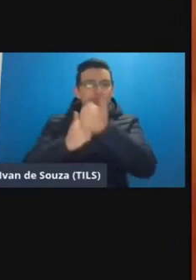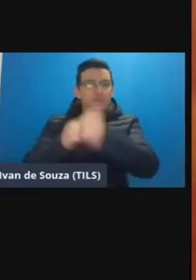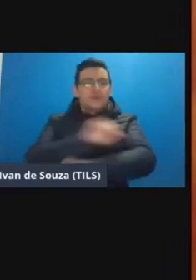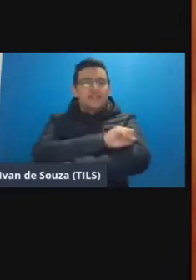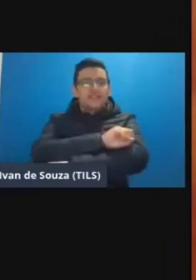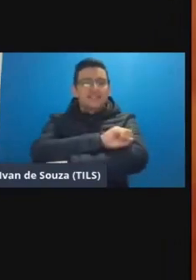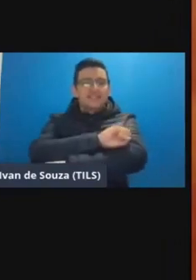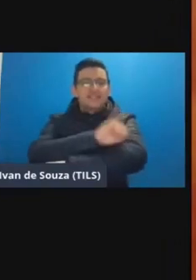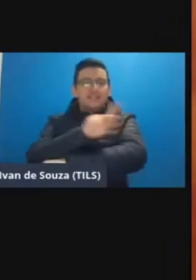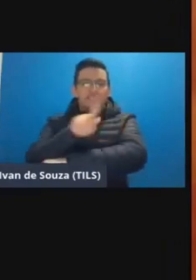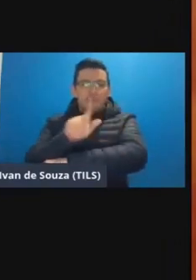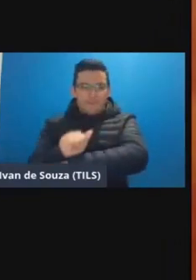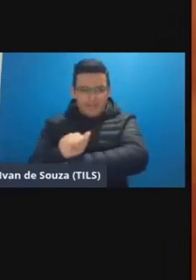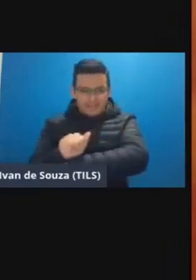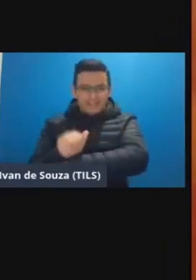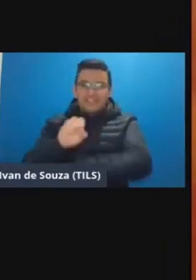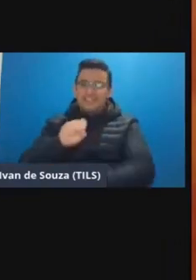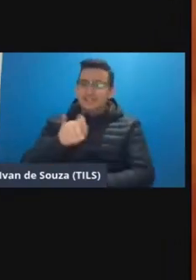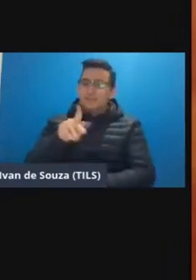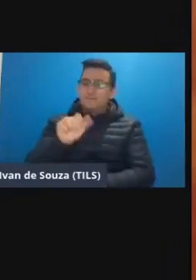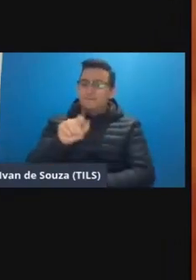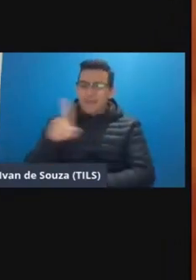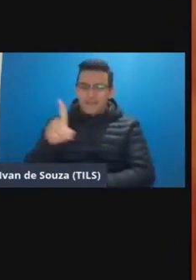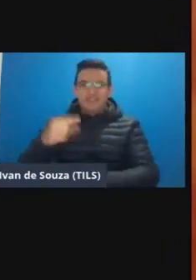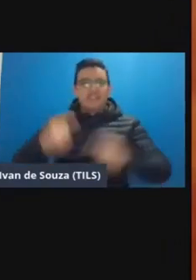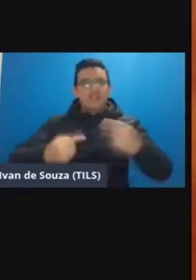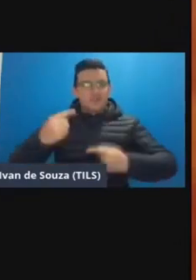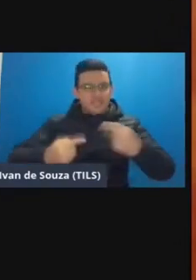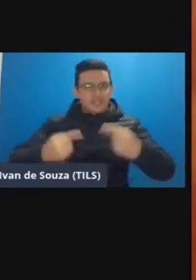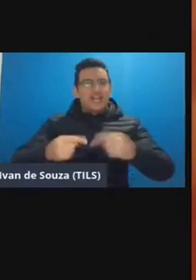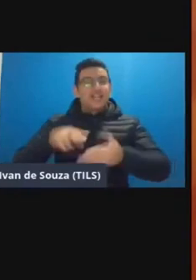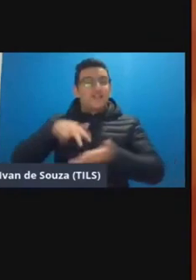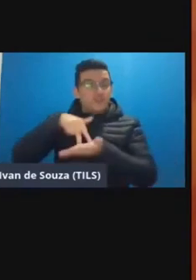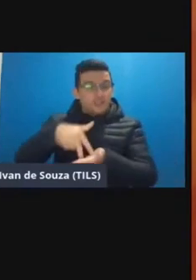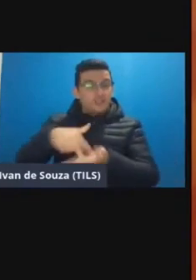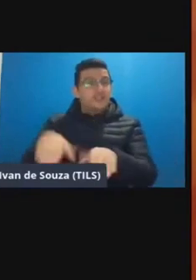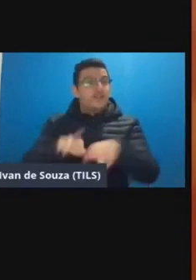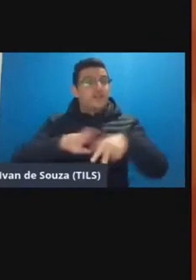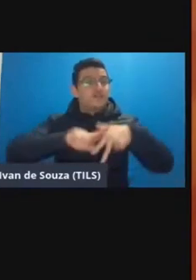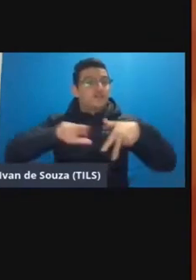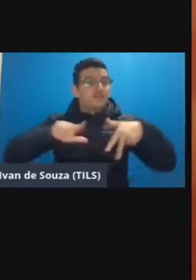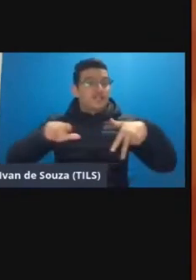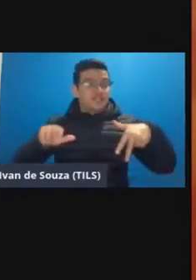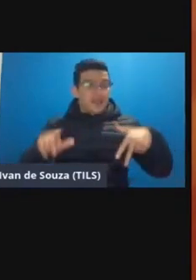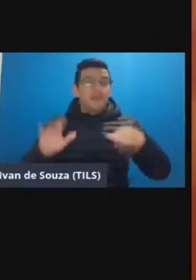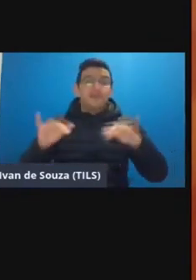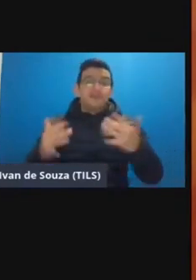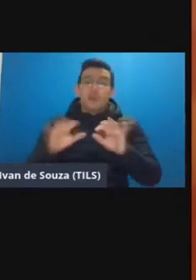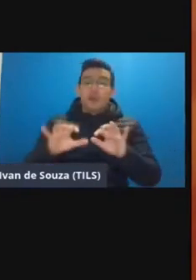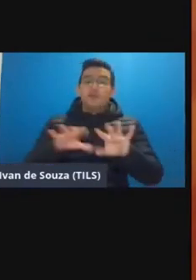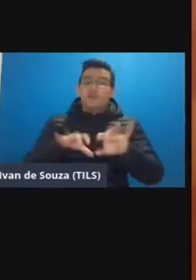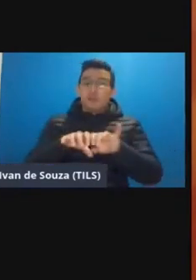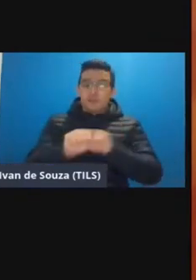superintendência de inclusão políticas afirmativas e diversidade e as vivências formativas tiveram um